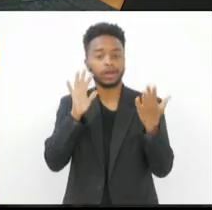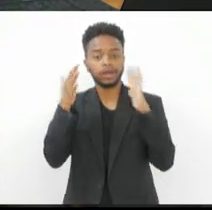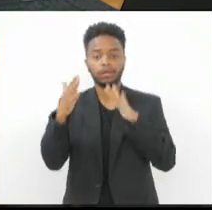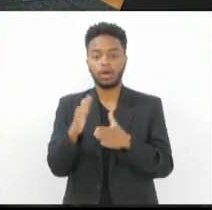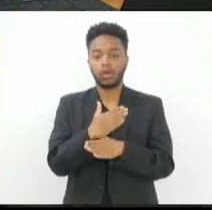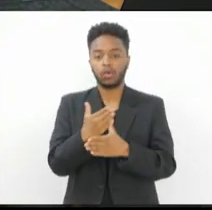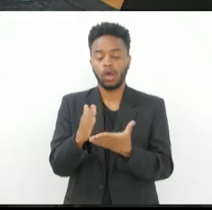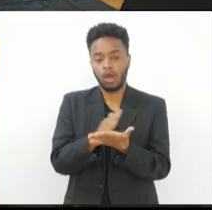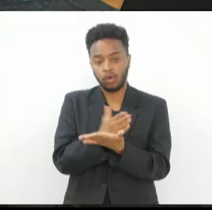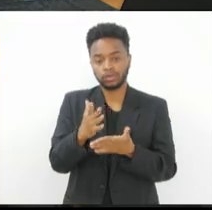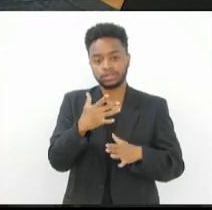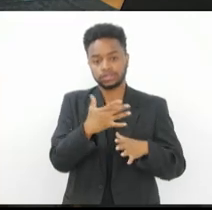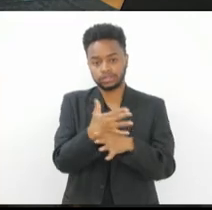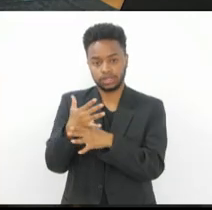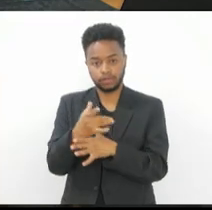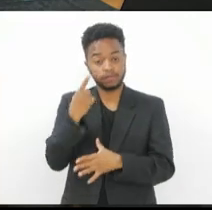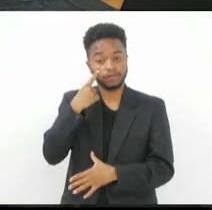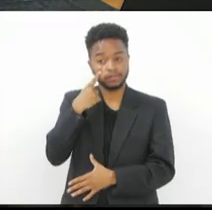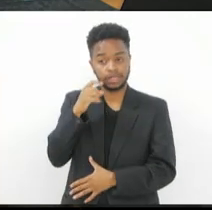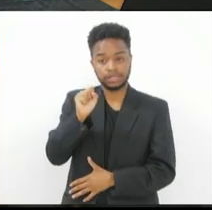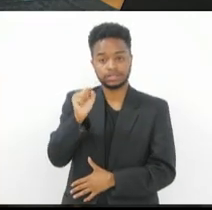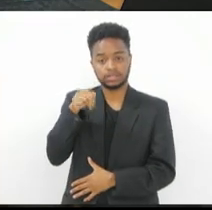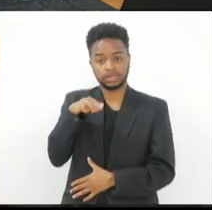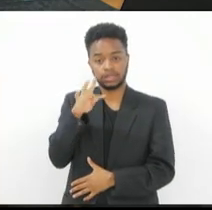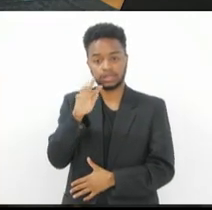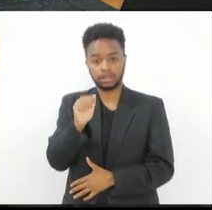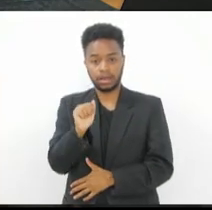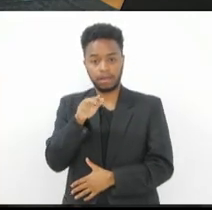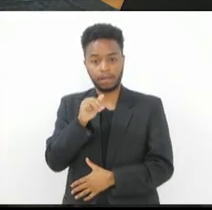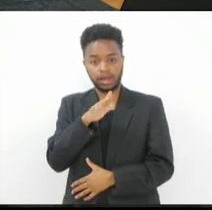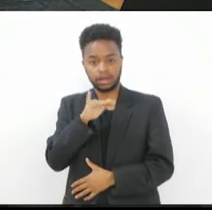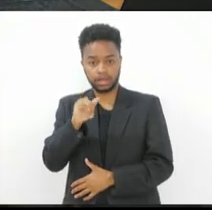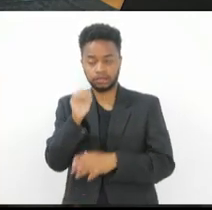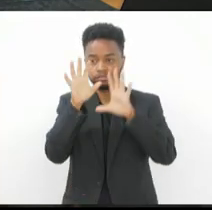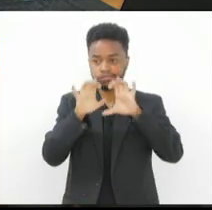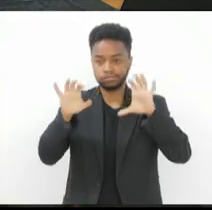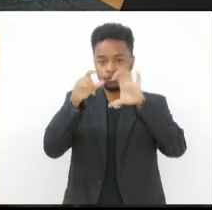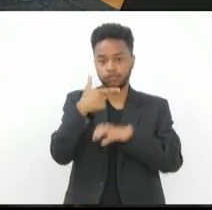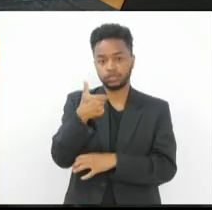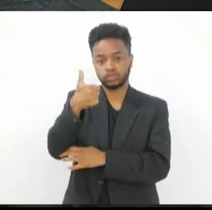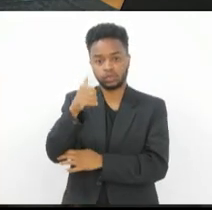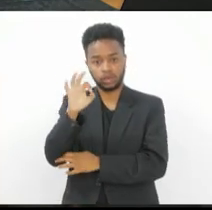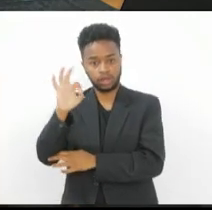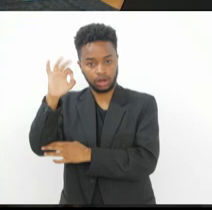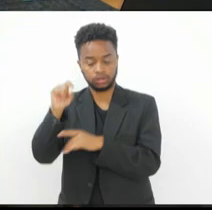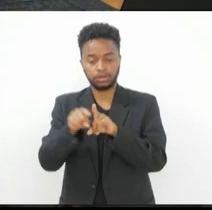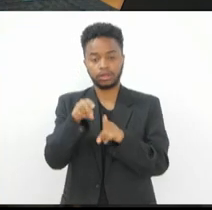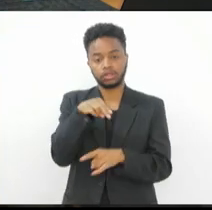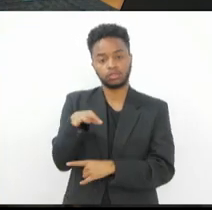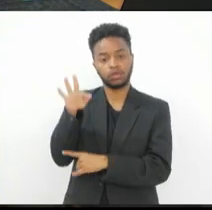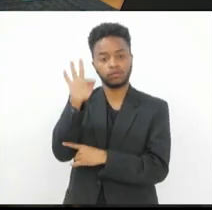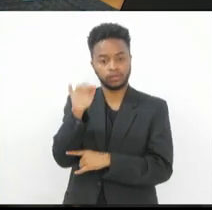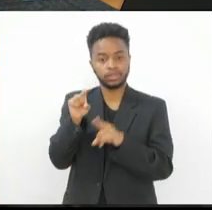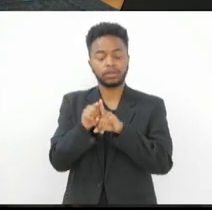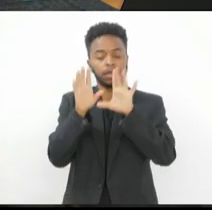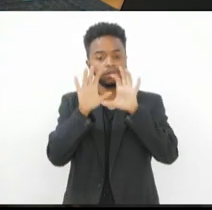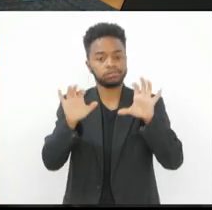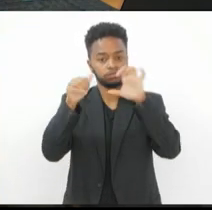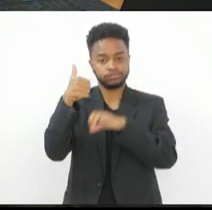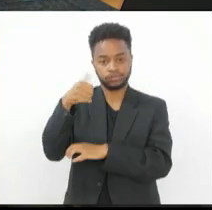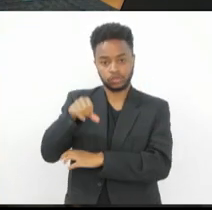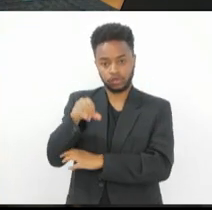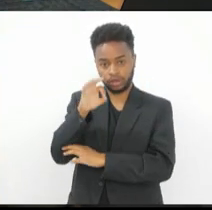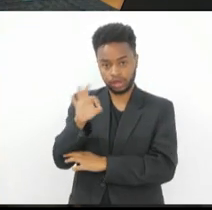do Estado. Você vê aqui na tela, Santa Maria Madalena está nublado com 21 graus, Nova Friburgo também nublado, 19 graus,